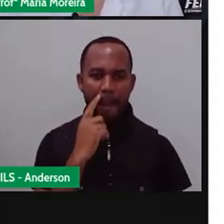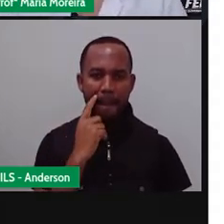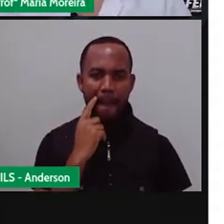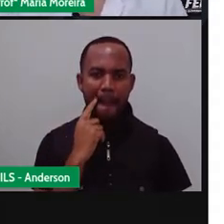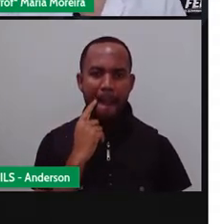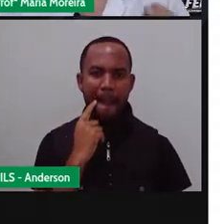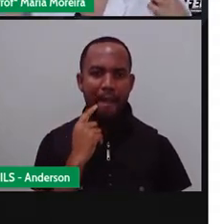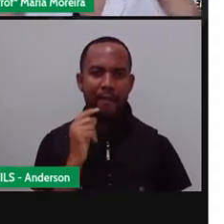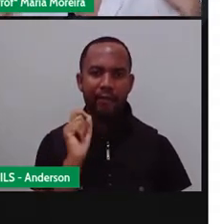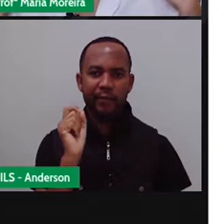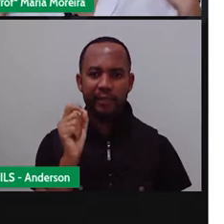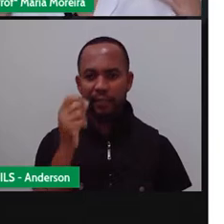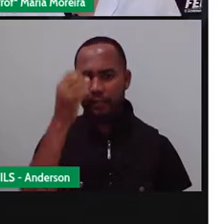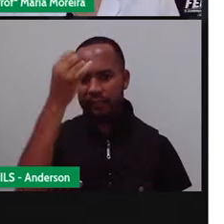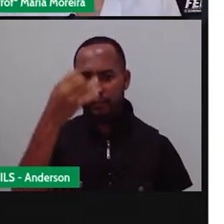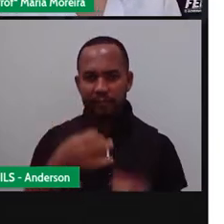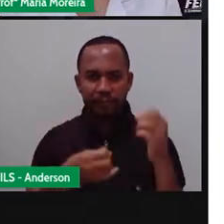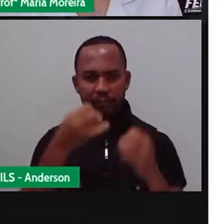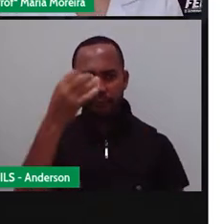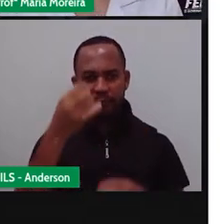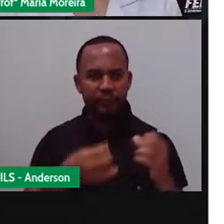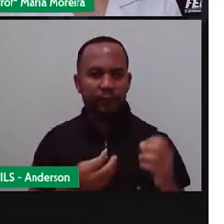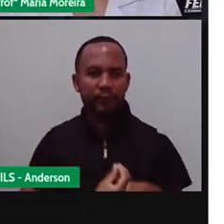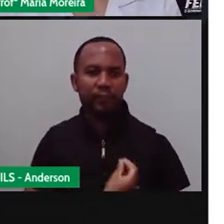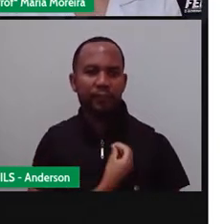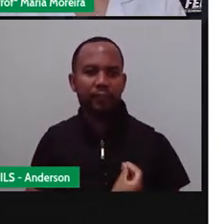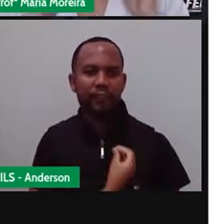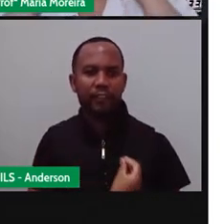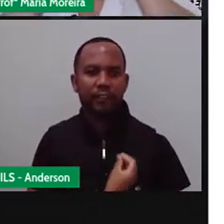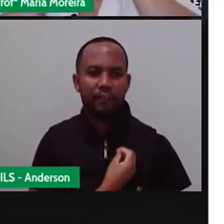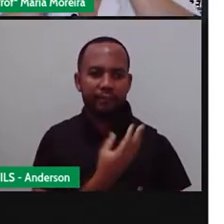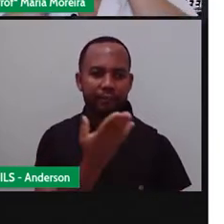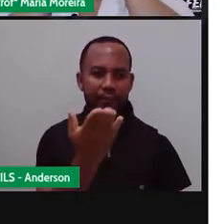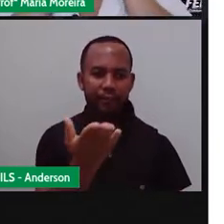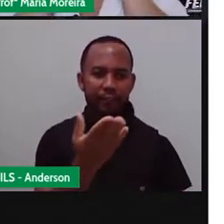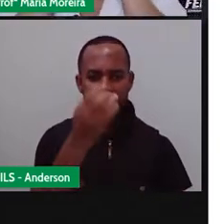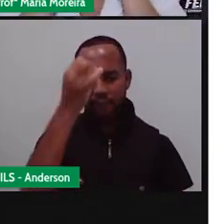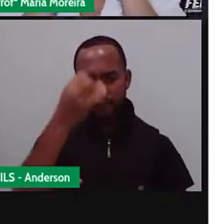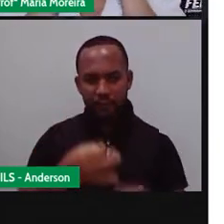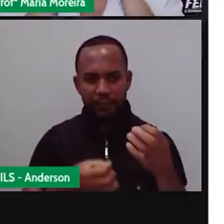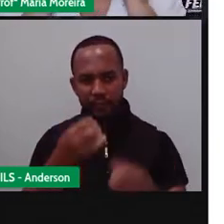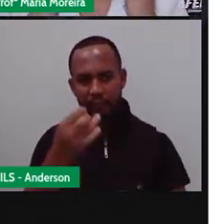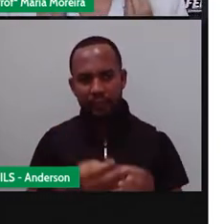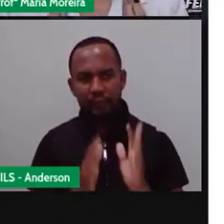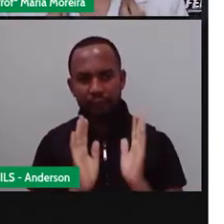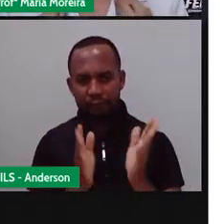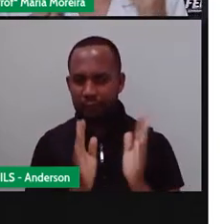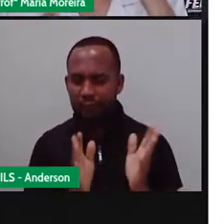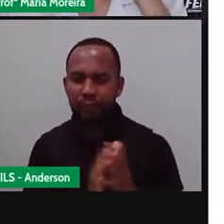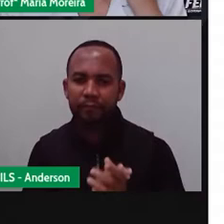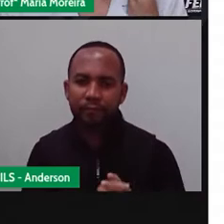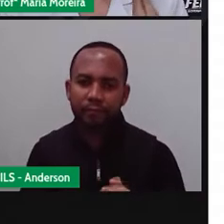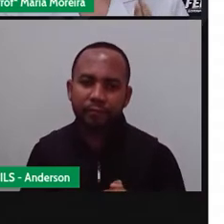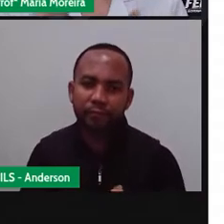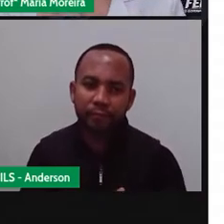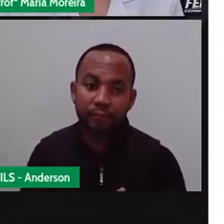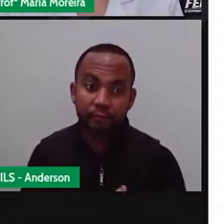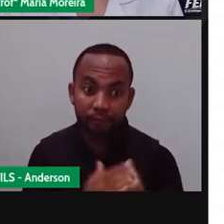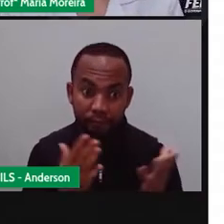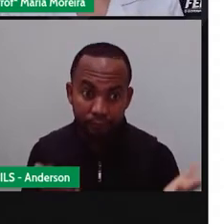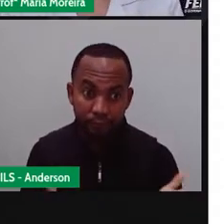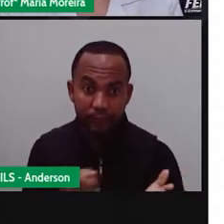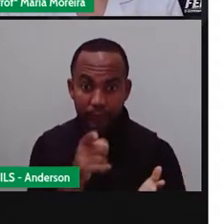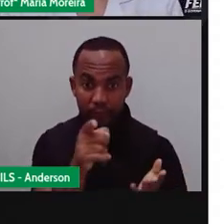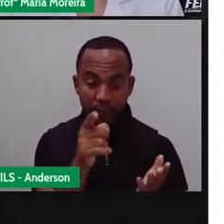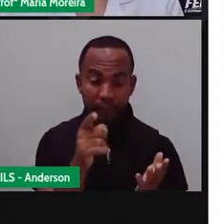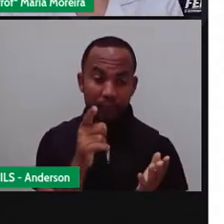agora? Fazendo o quê? A leitura da biografia de Romero Brito. A gente já estudou biografia aqui, não já, gente? Pois é. Desde